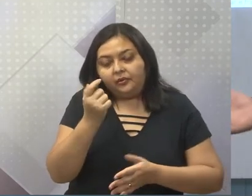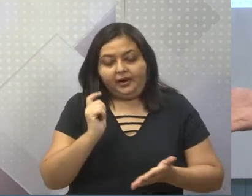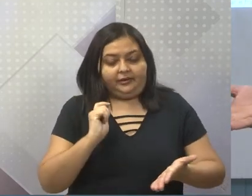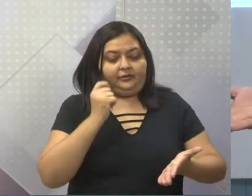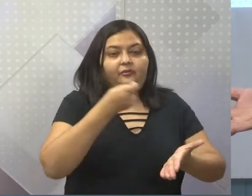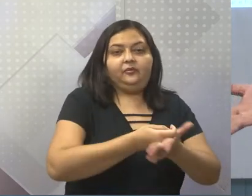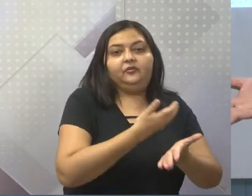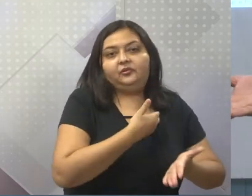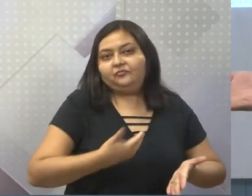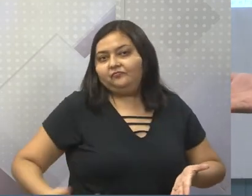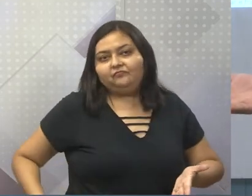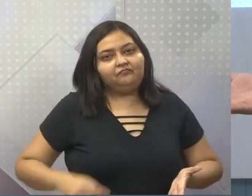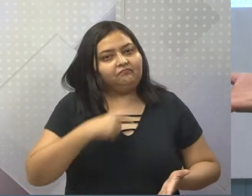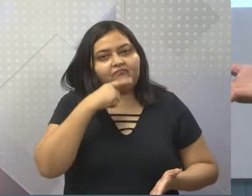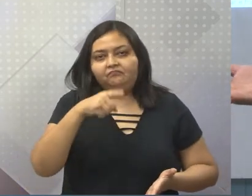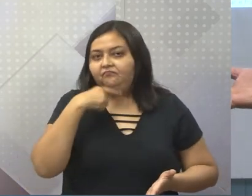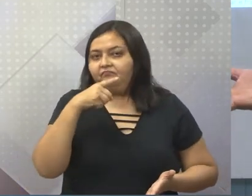pra ele pagar.